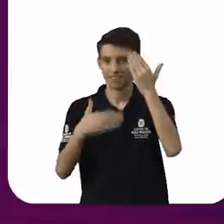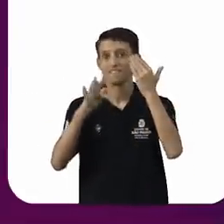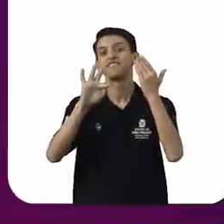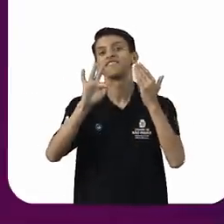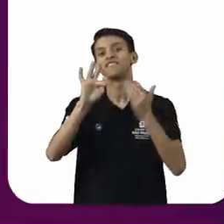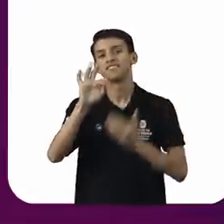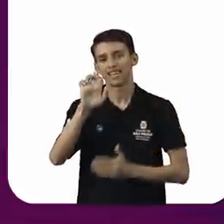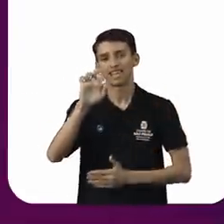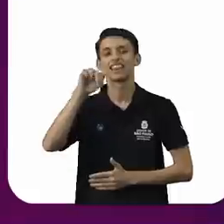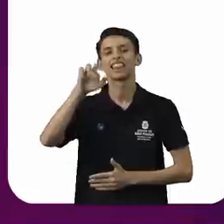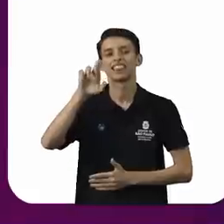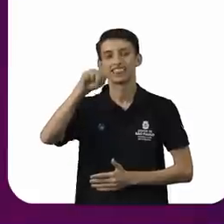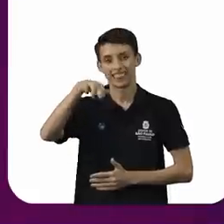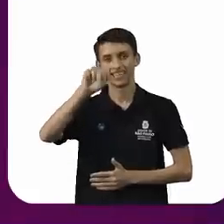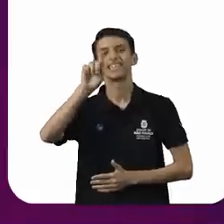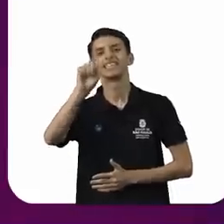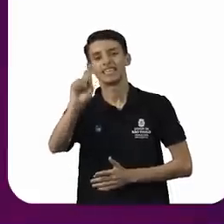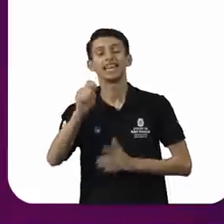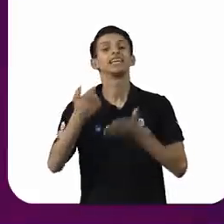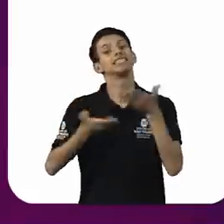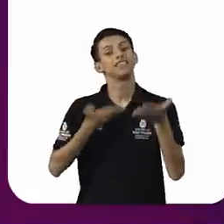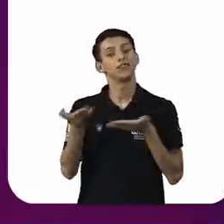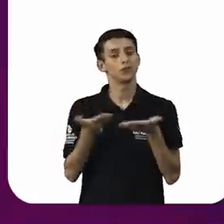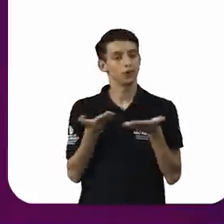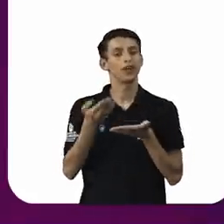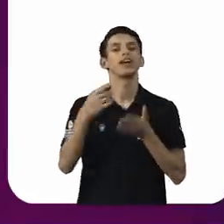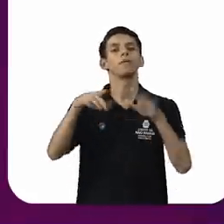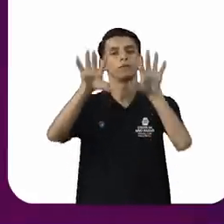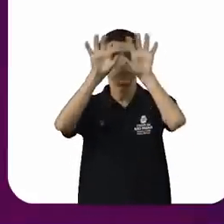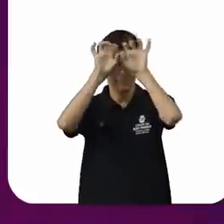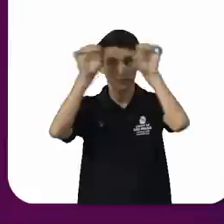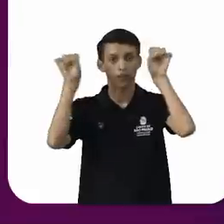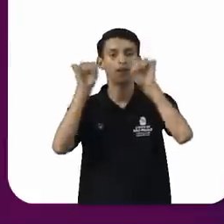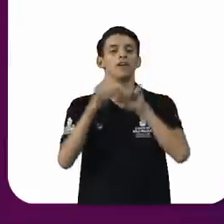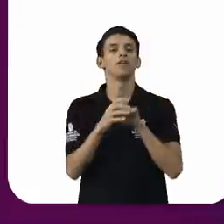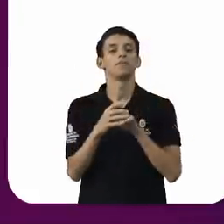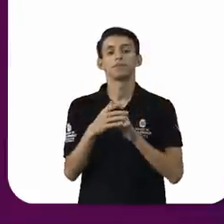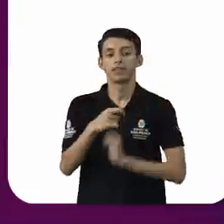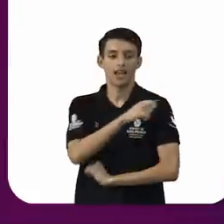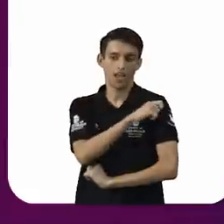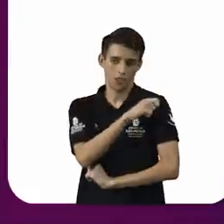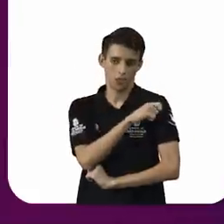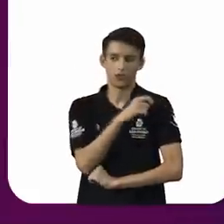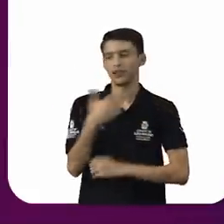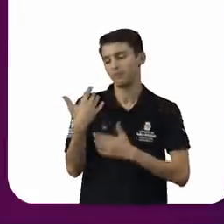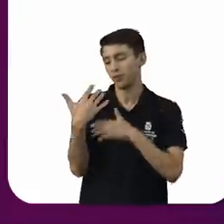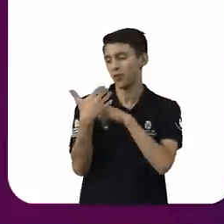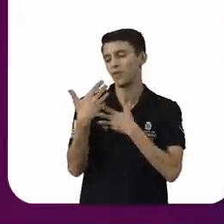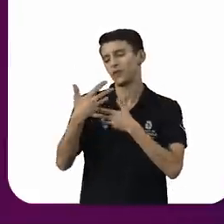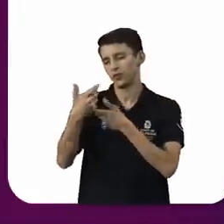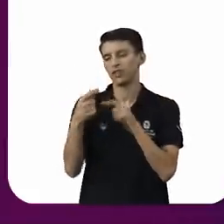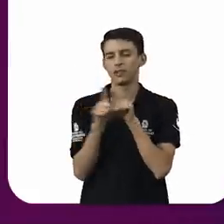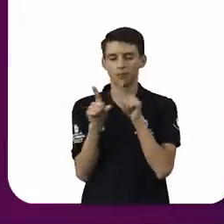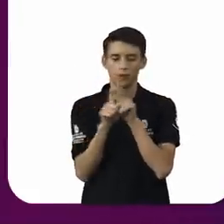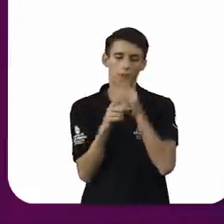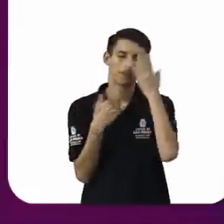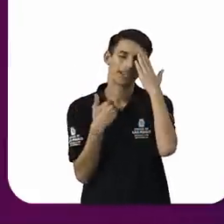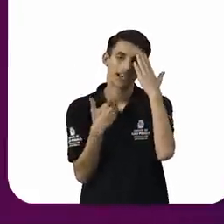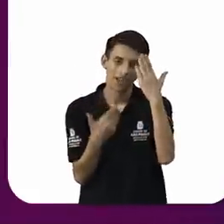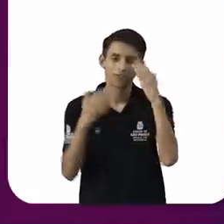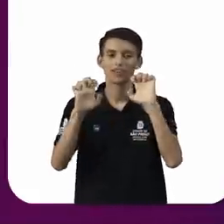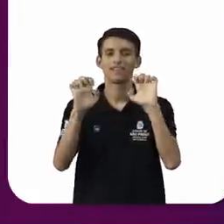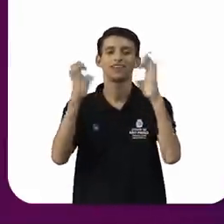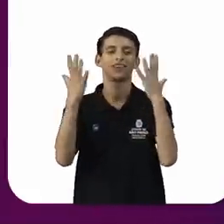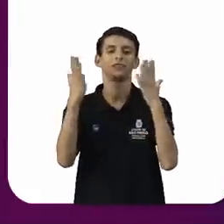servidora desse tribunal, e foi minha aluna e sugeriu esse tema tão importante para fazer parte desse evento. E eu estou muito